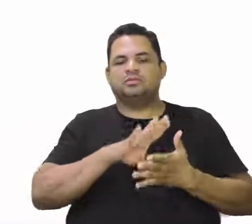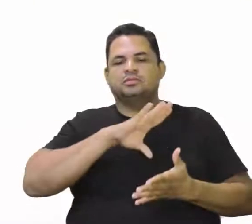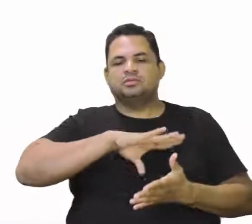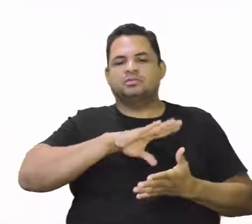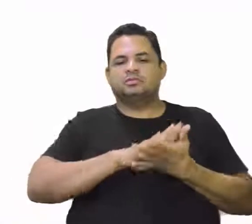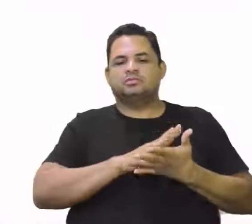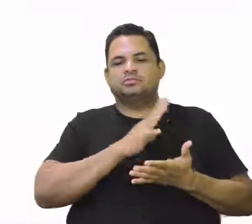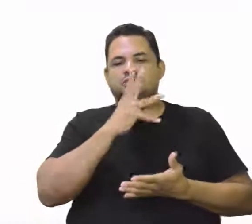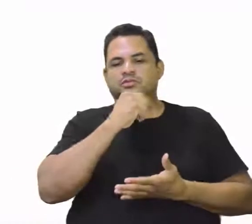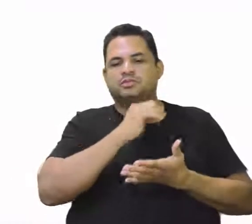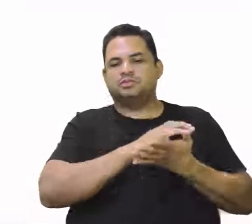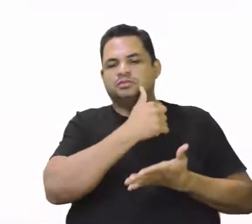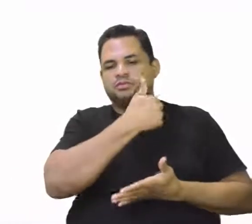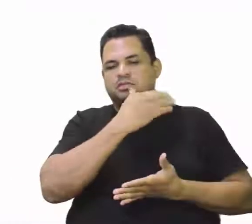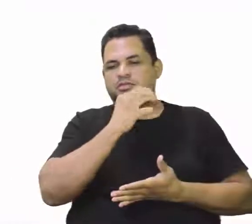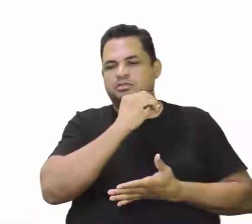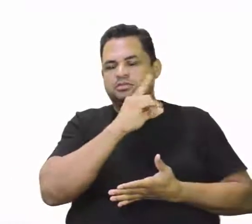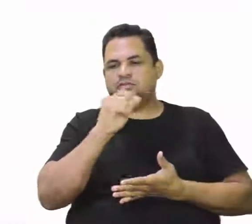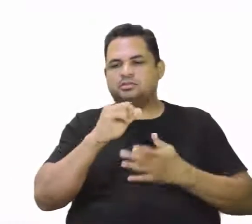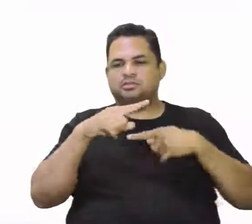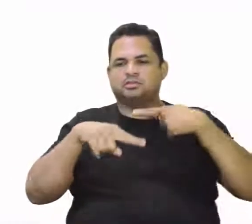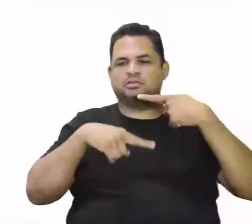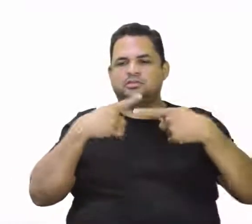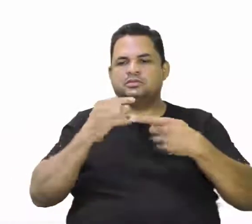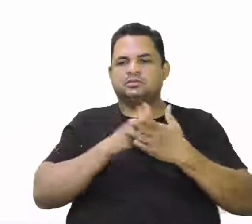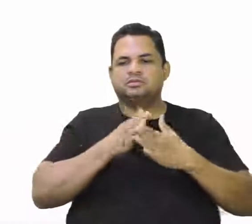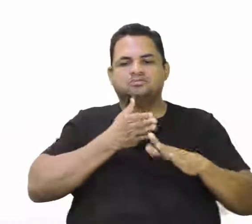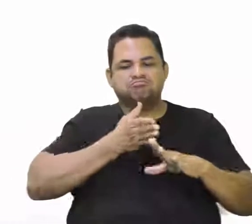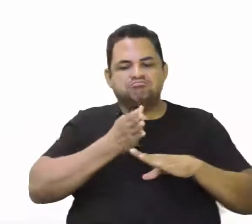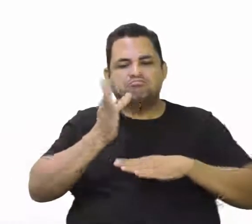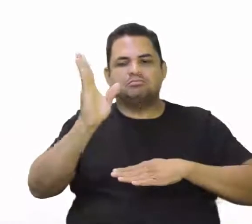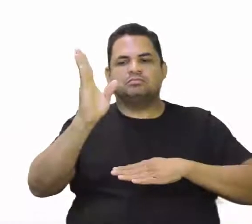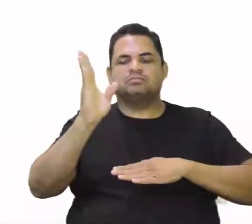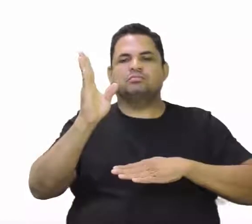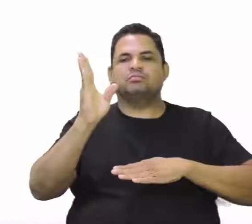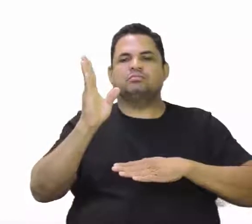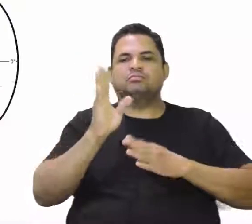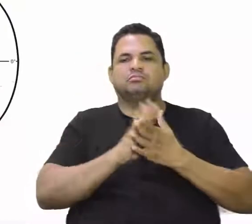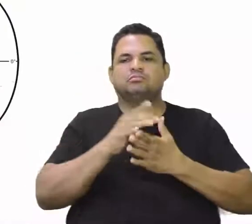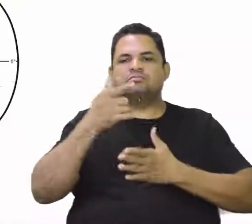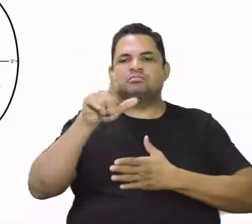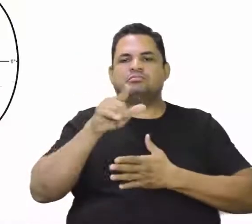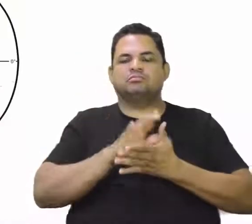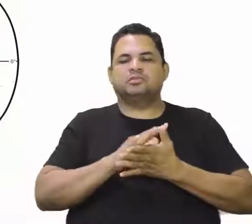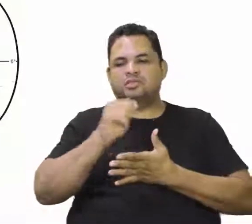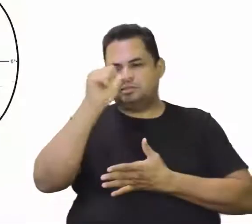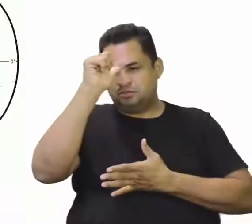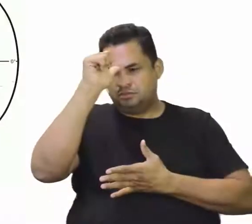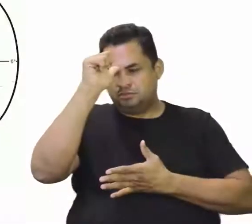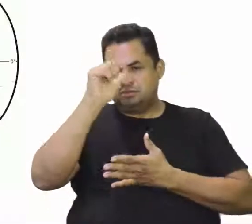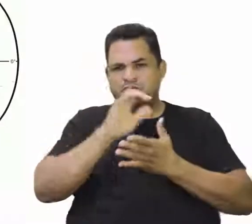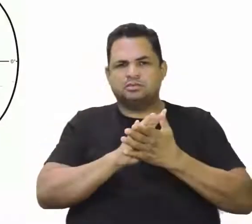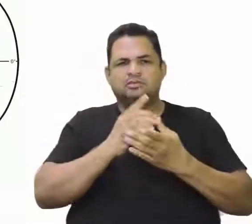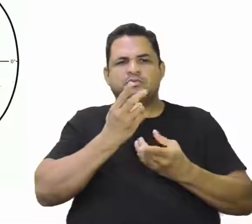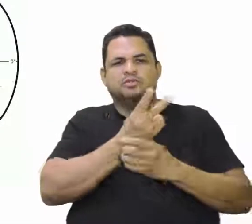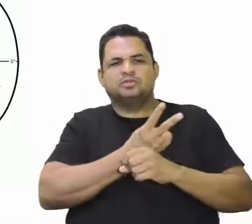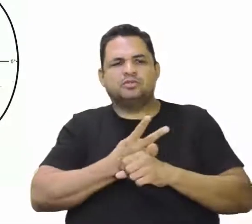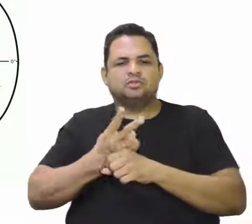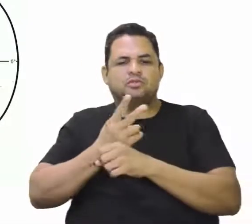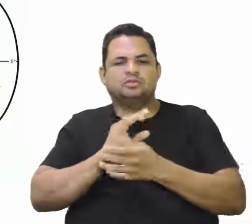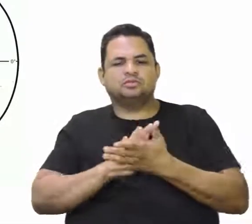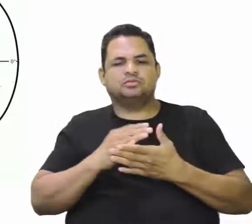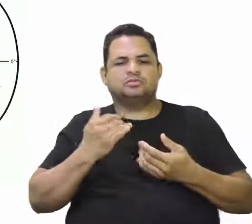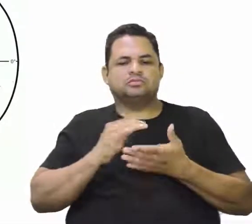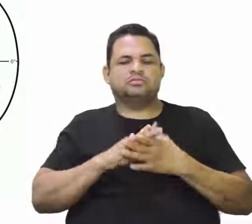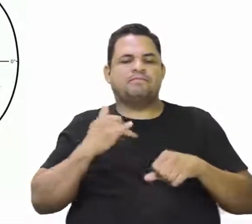dez dias ali. E depois eles partiram novamente para as Índias, em busca de metais preciosos.